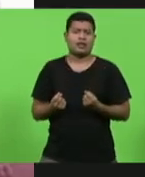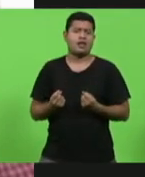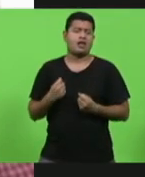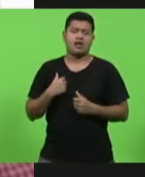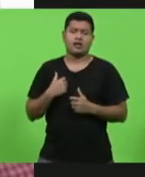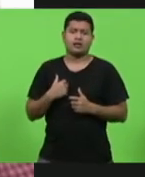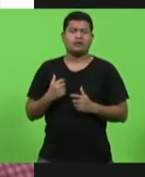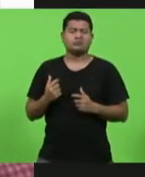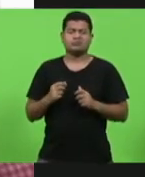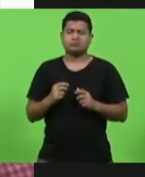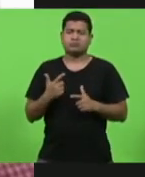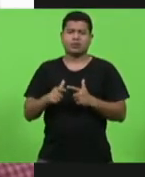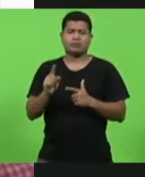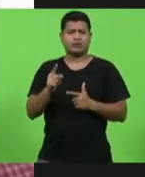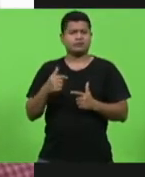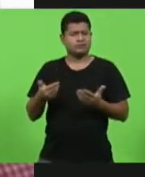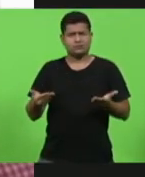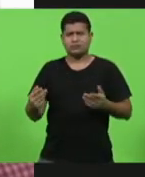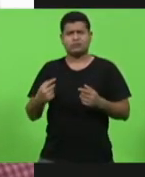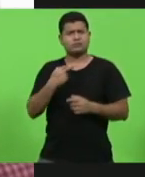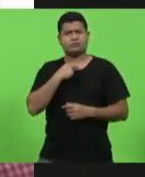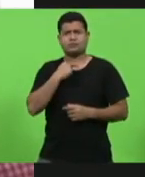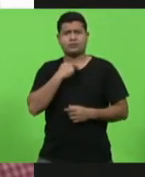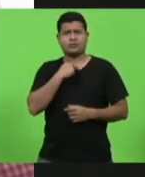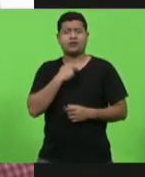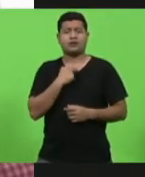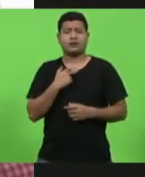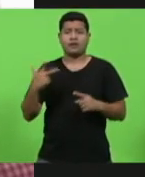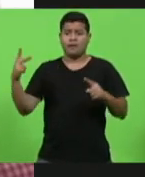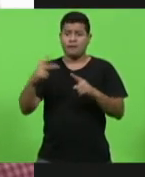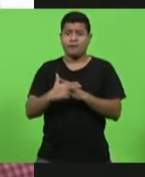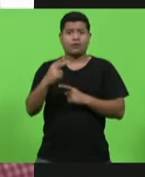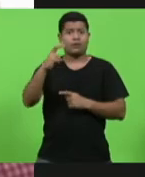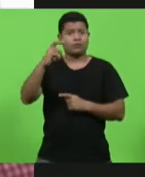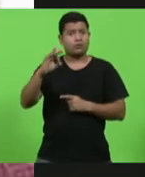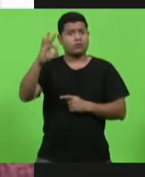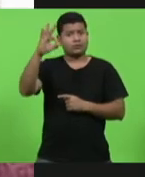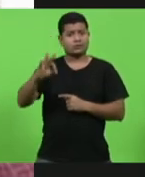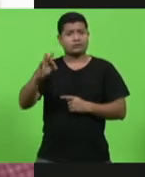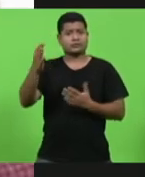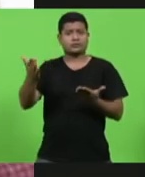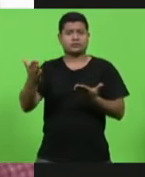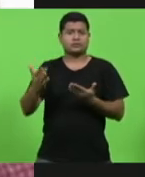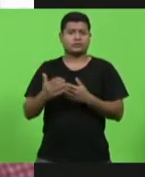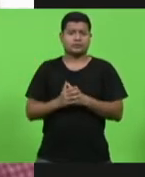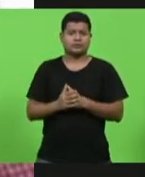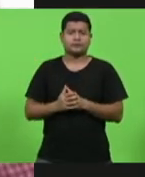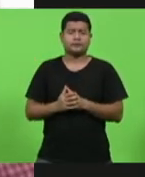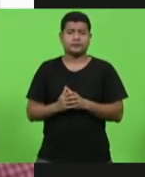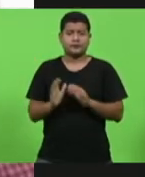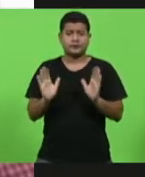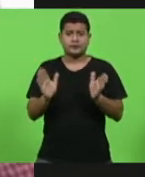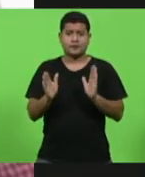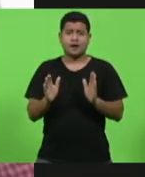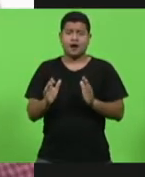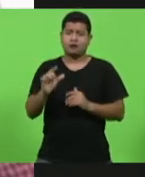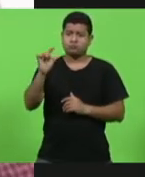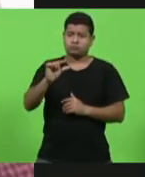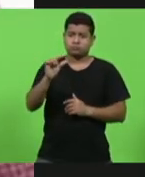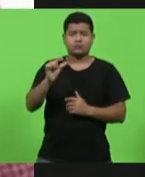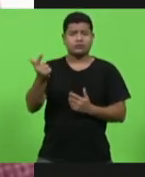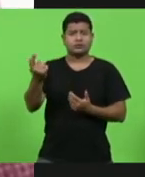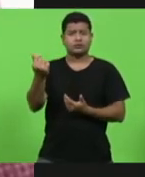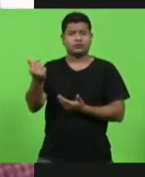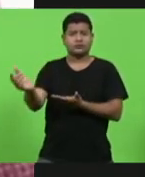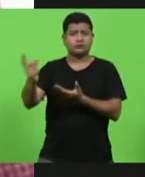concordarmos com um corte tão expressivo de 50% já tão apequenado que viria para Santa Catarina.